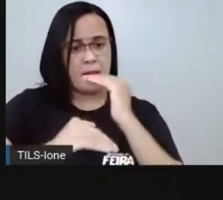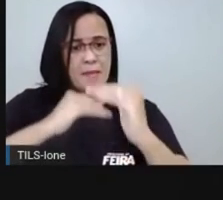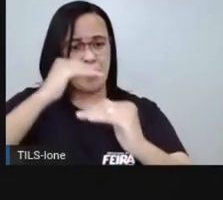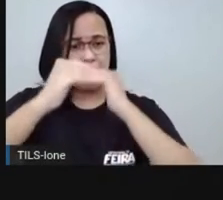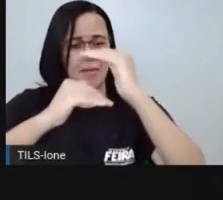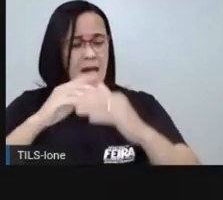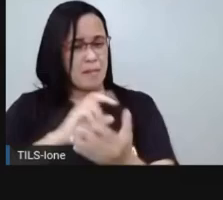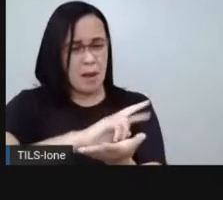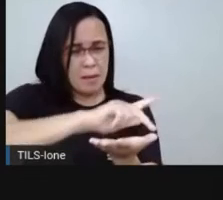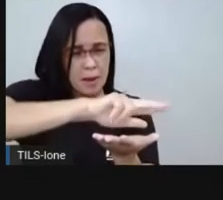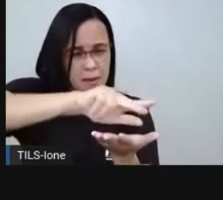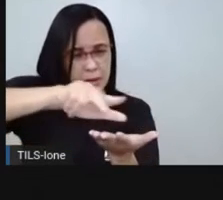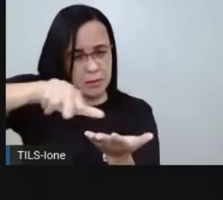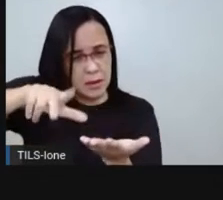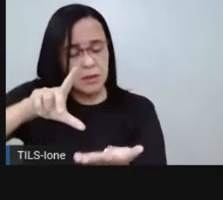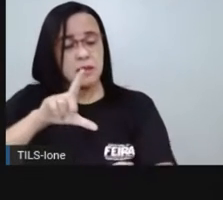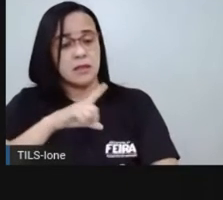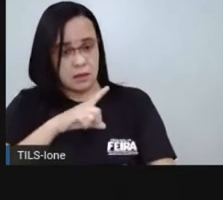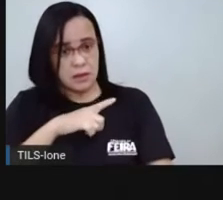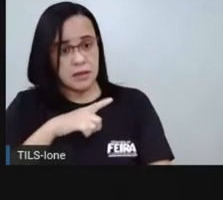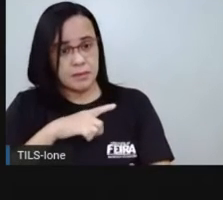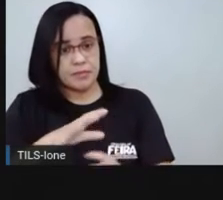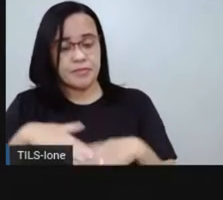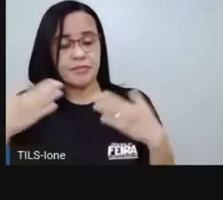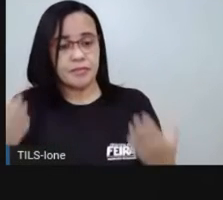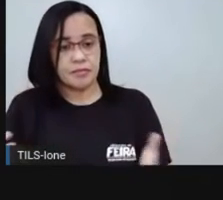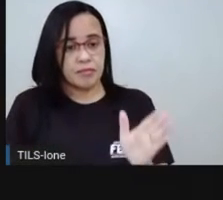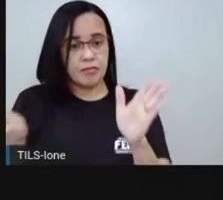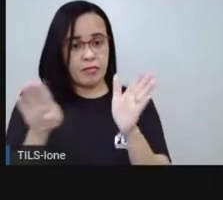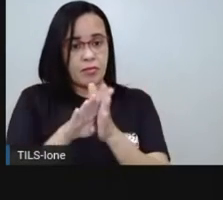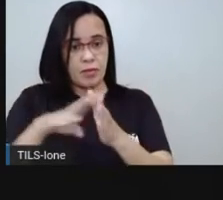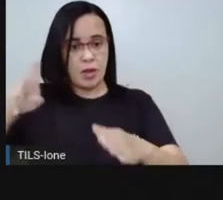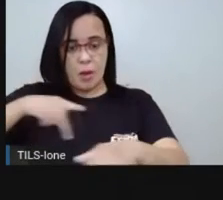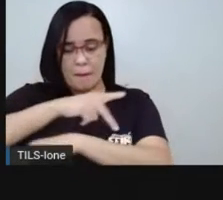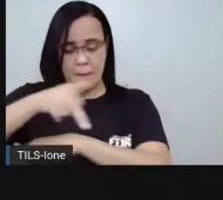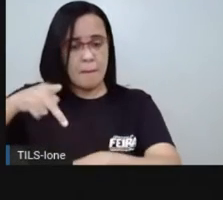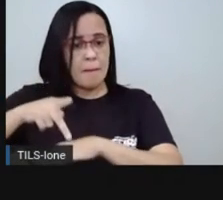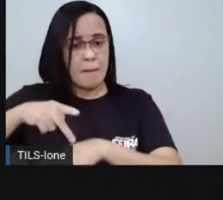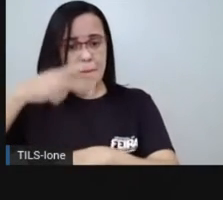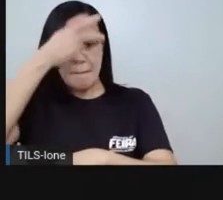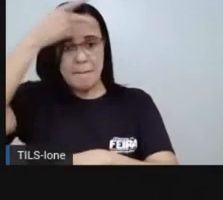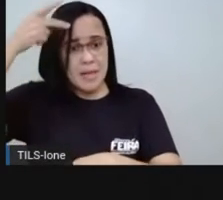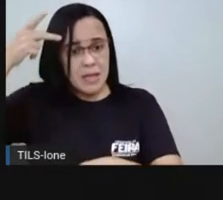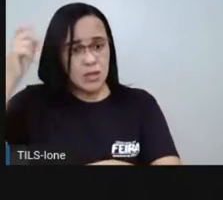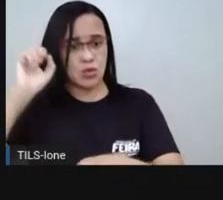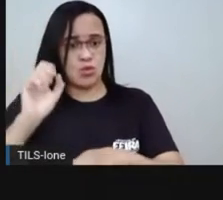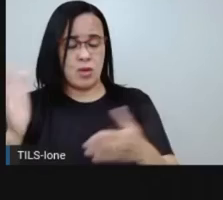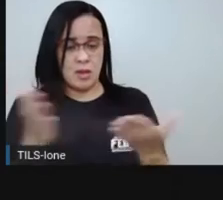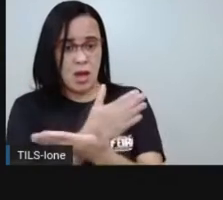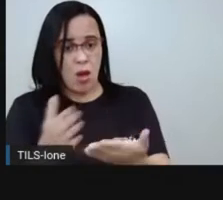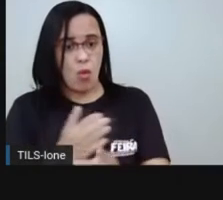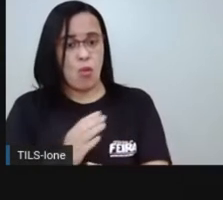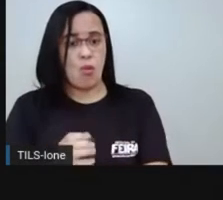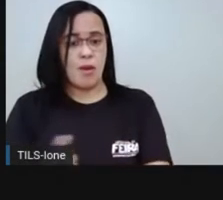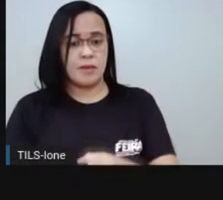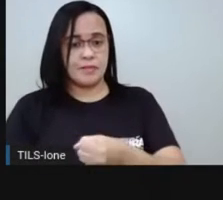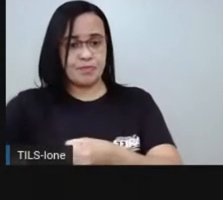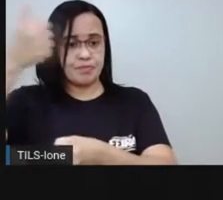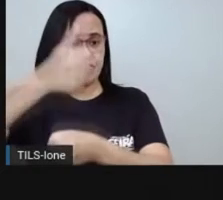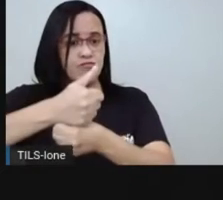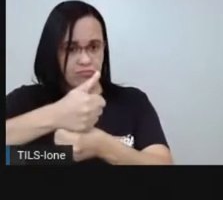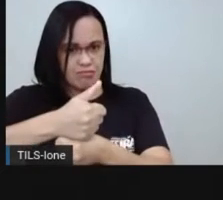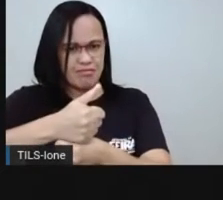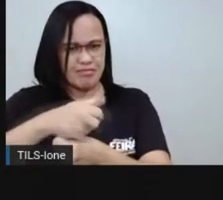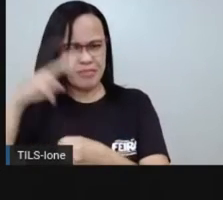chega no nosso país alguns imigrantes para substituir aquela mão de obra escravizada que